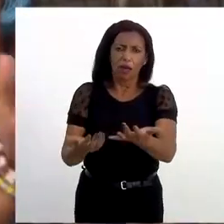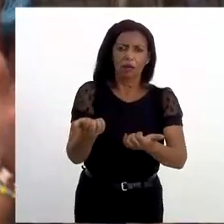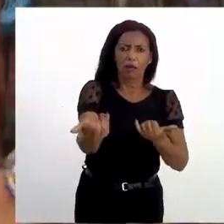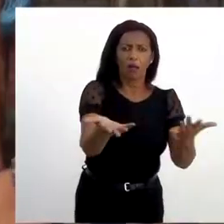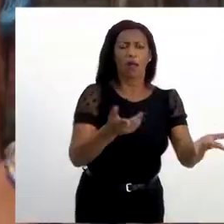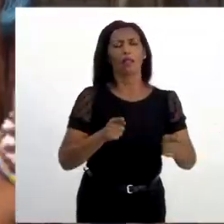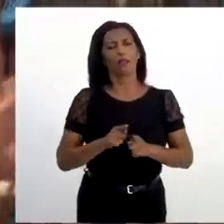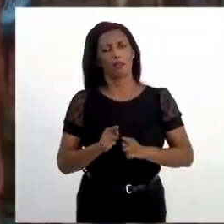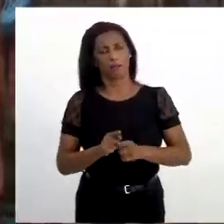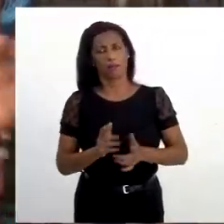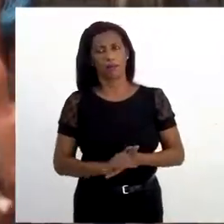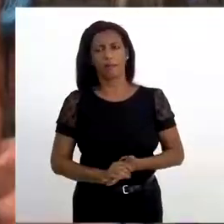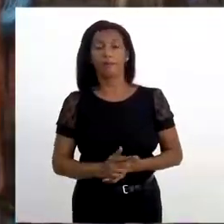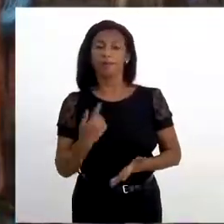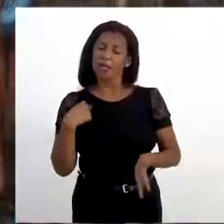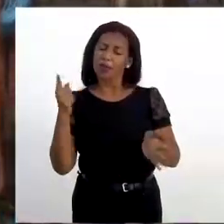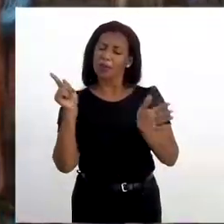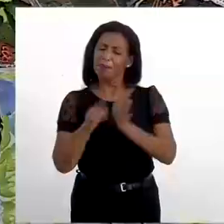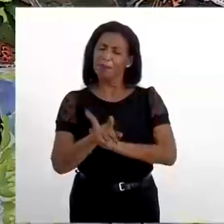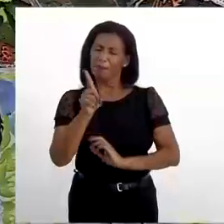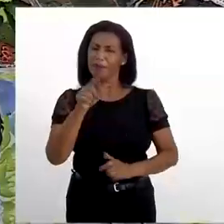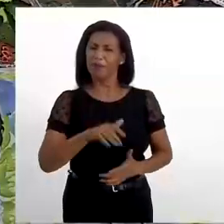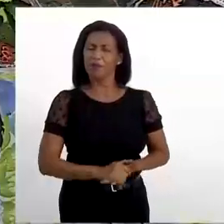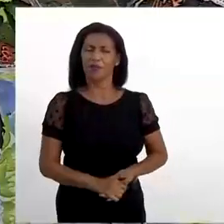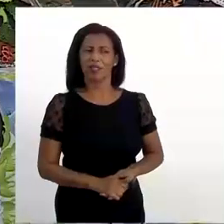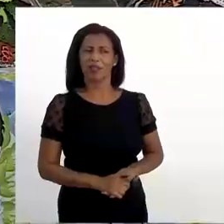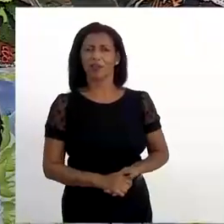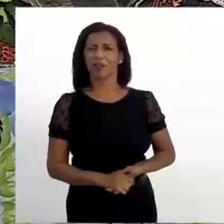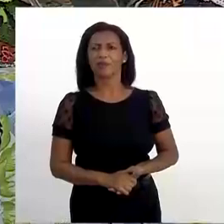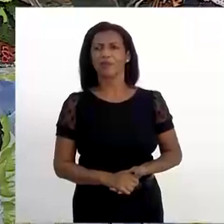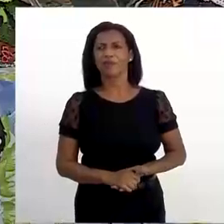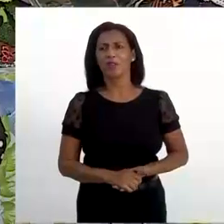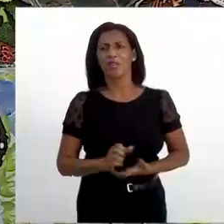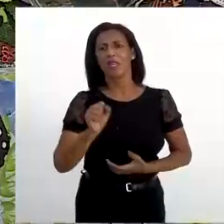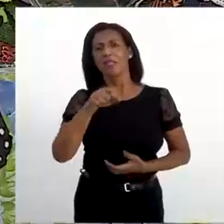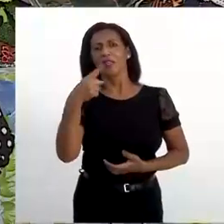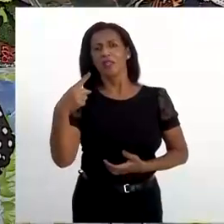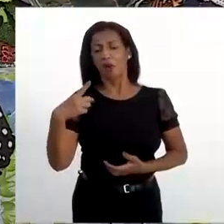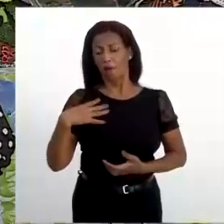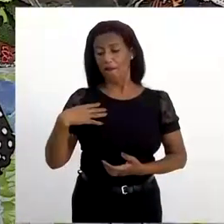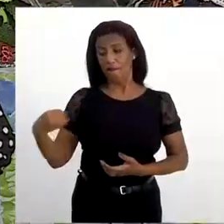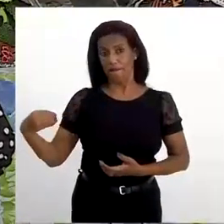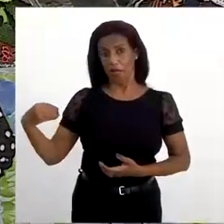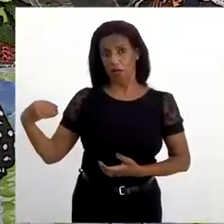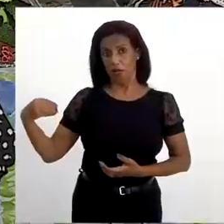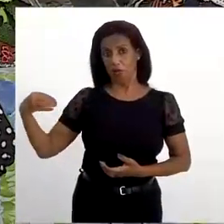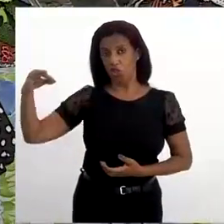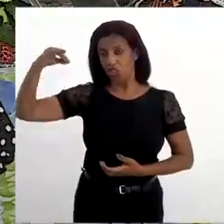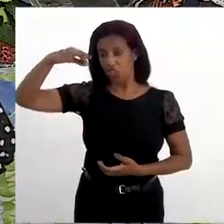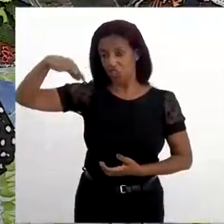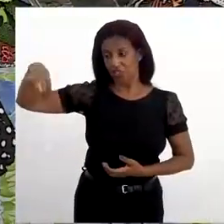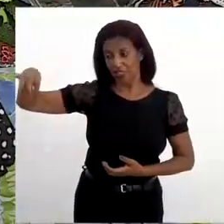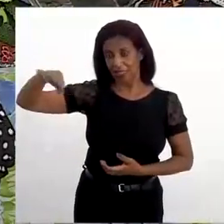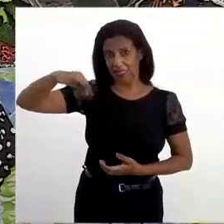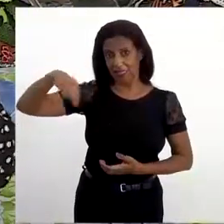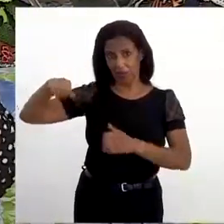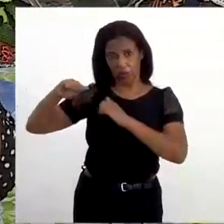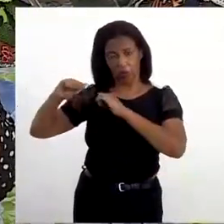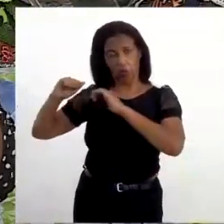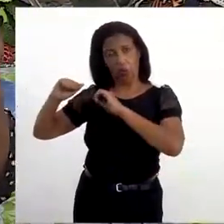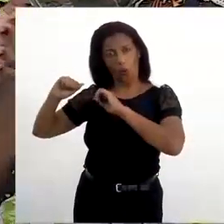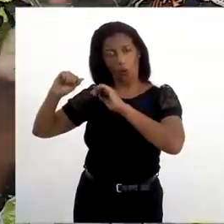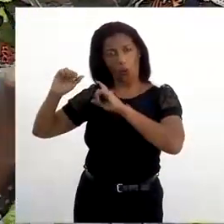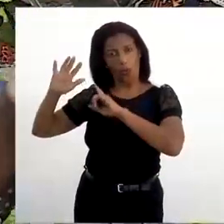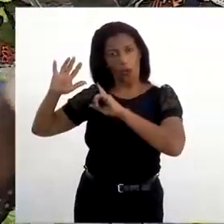de alimento aqui do terreiro. Sempre peço. Eu ia perguntar isso. São só filhos de santo ou pessoas do